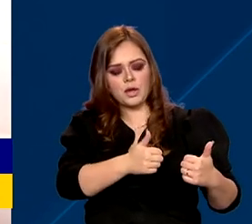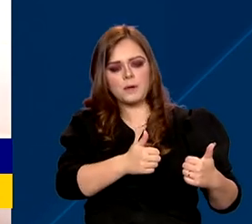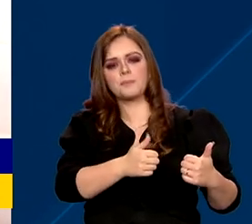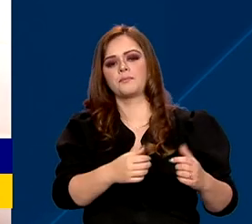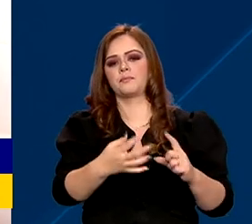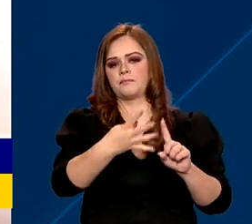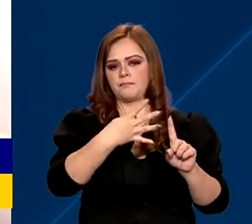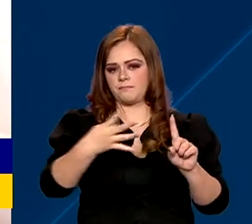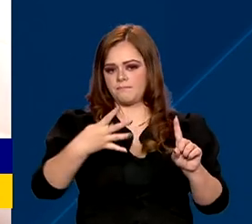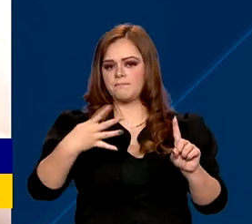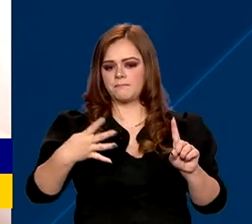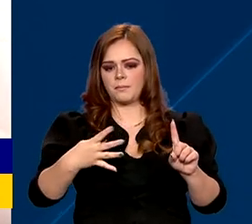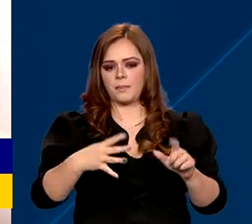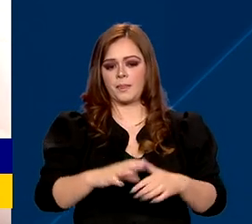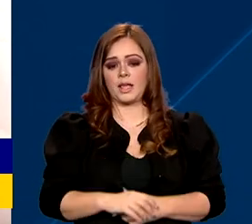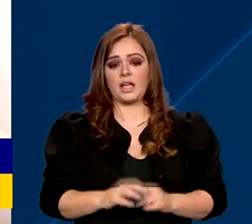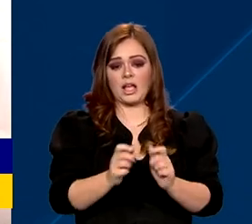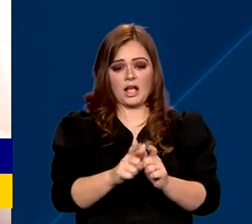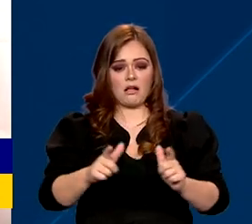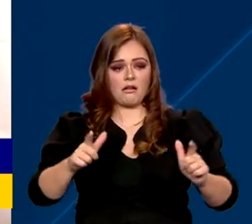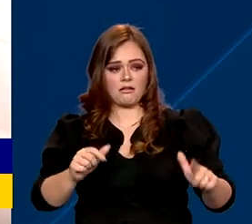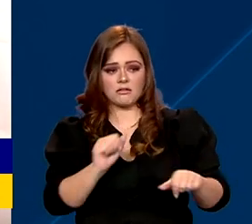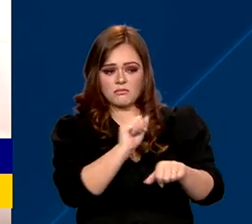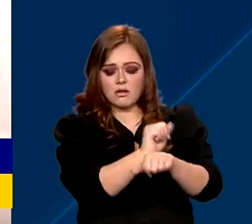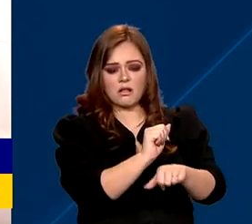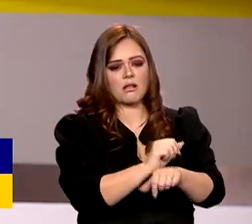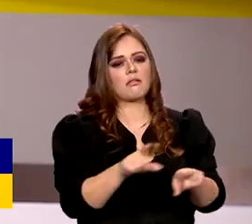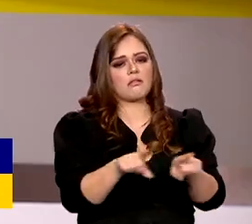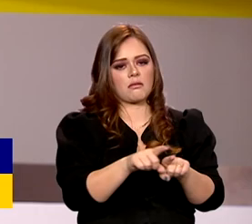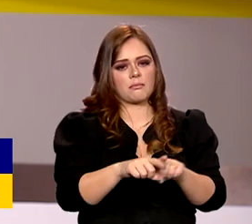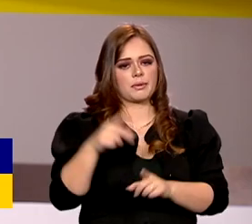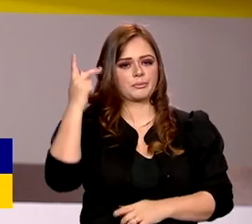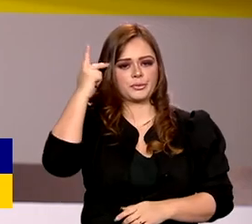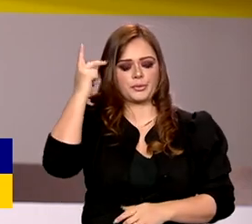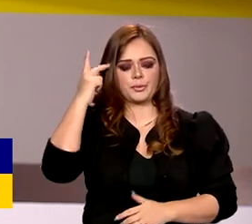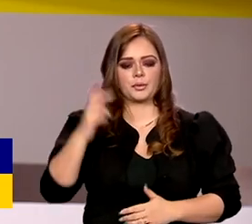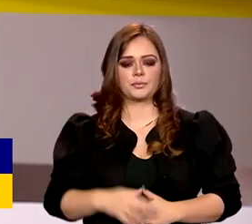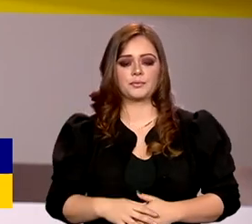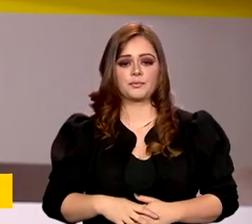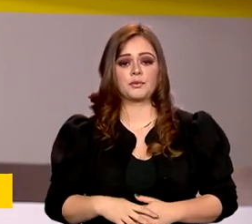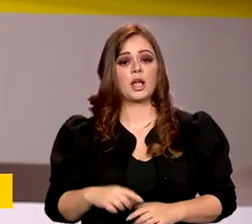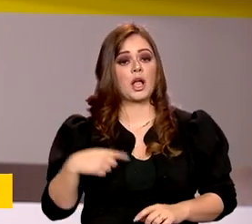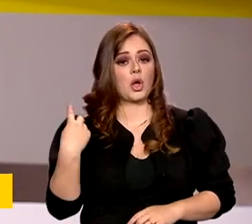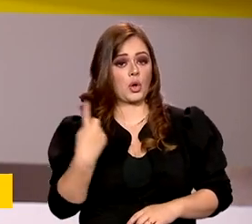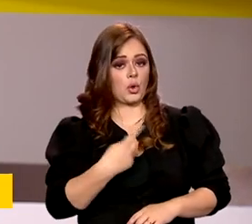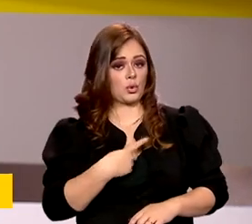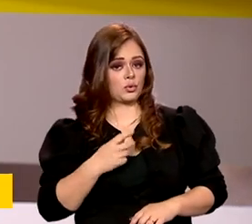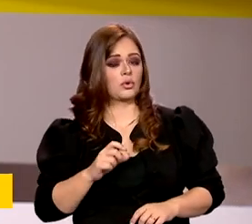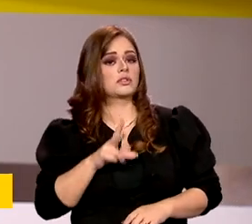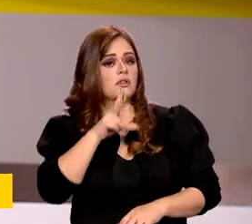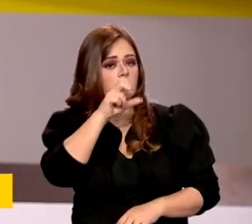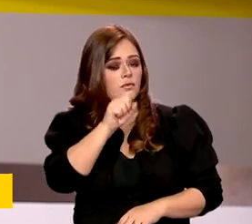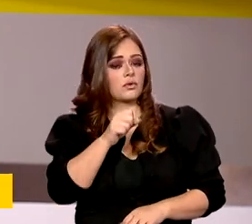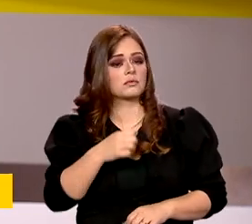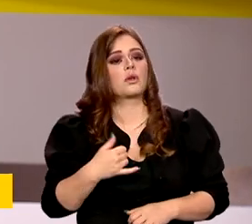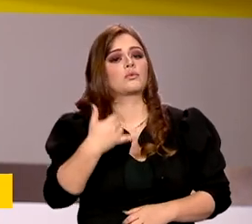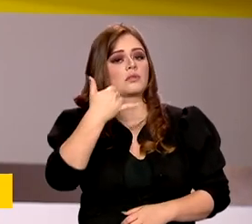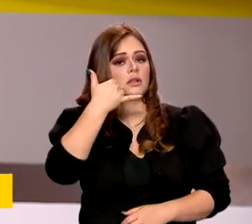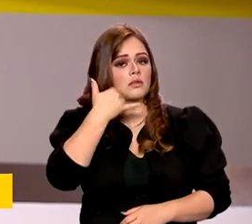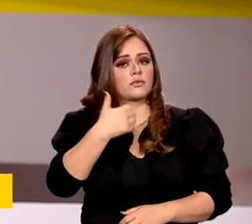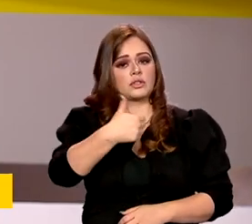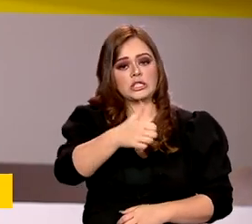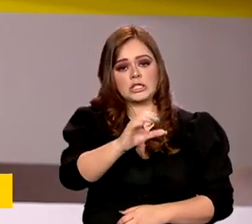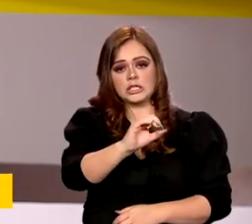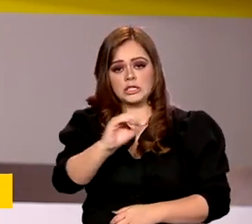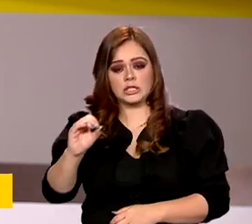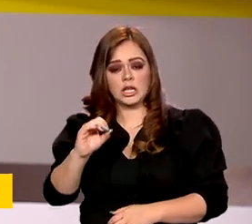caminhada lente, que no domingo é transparada na paulista. É, e a gente reforça o serviço do Disque 100, que é o